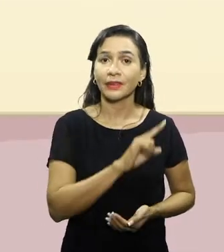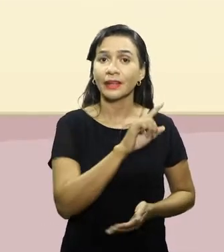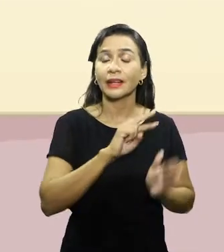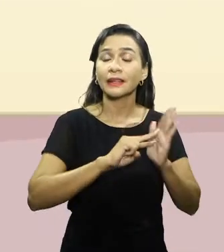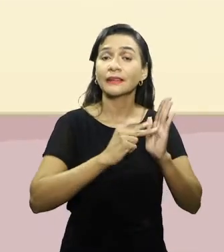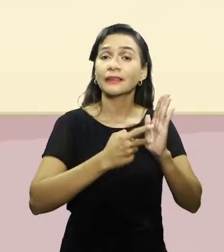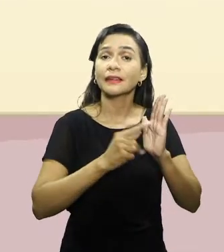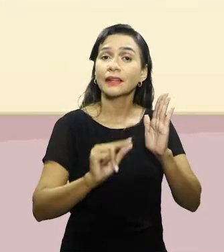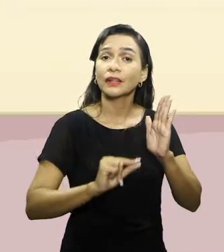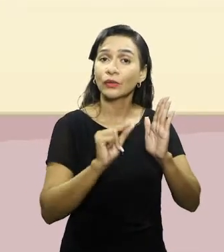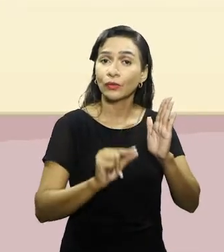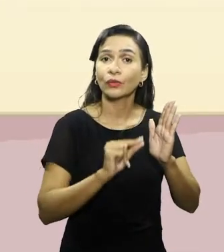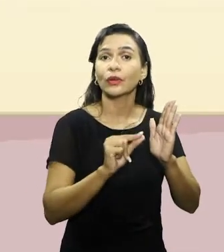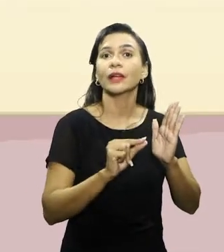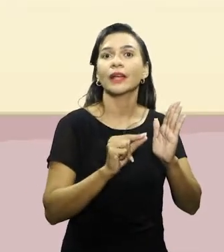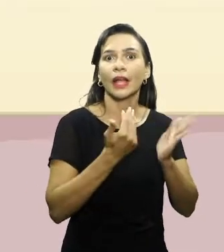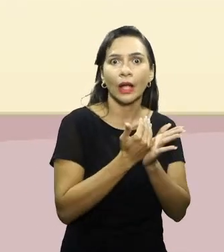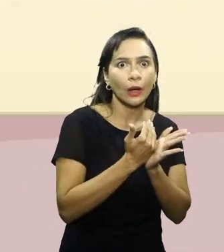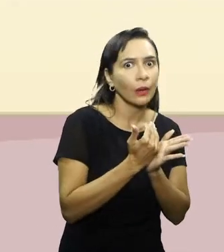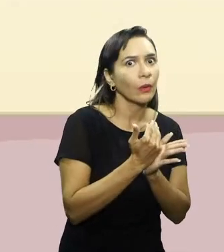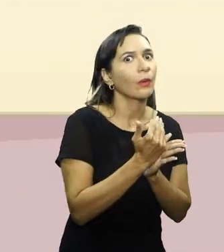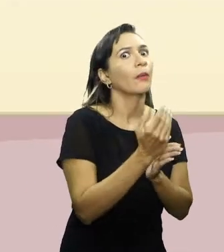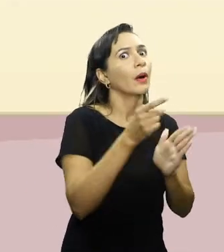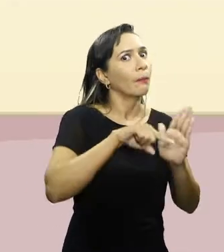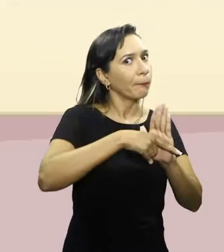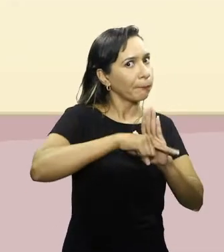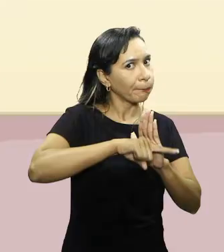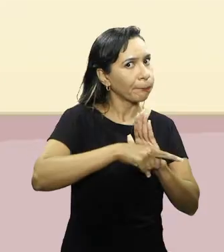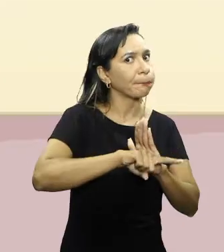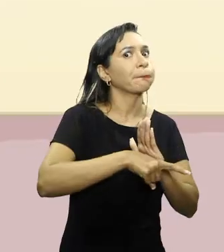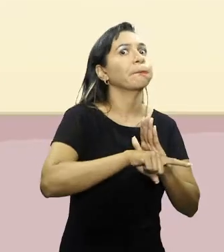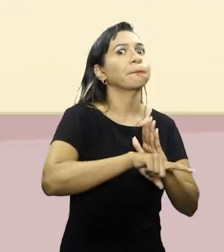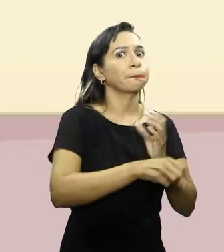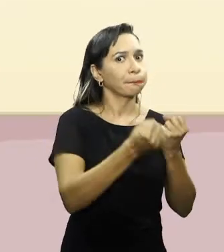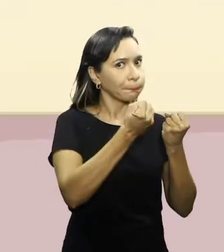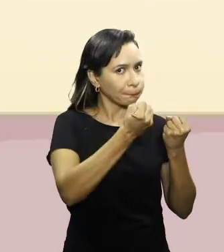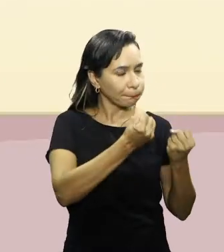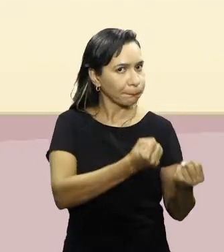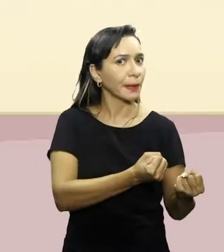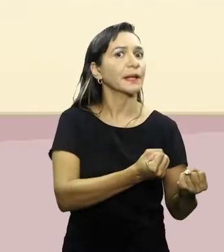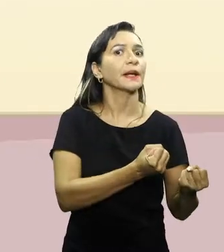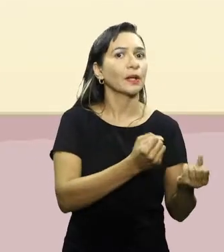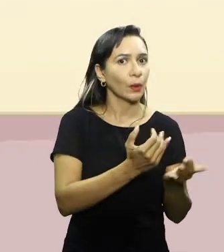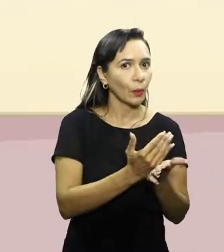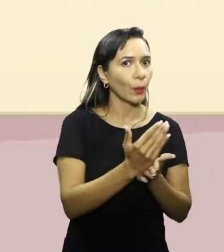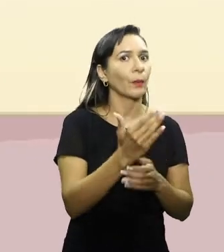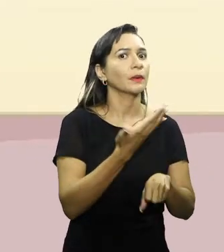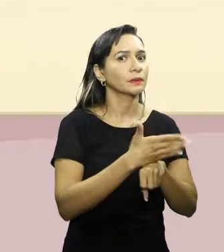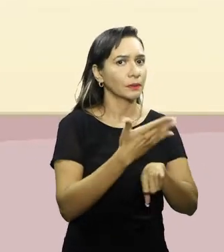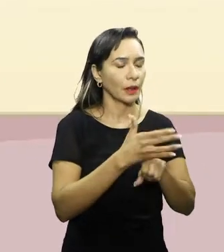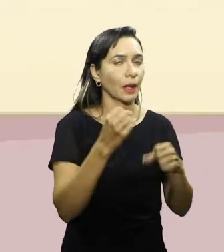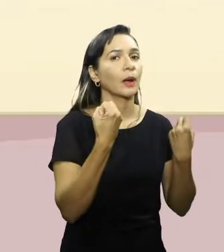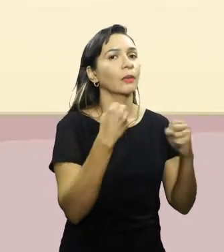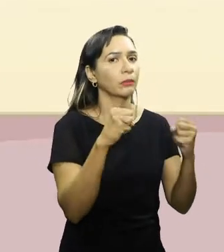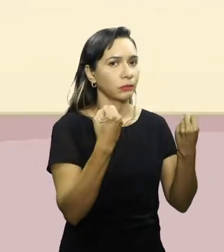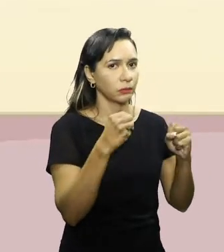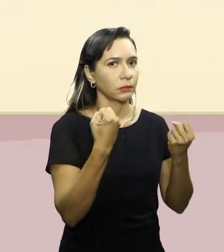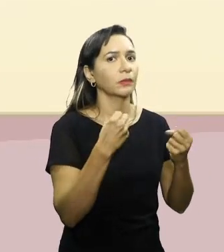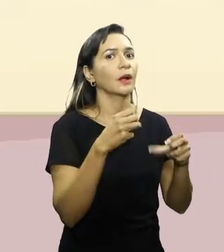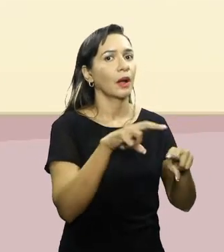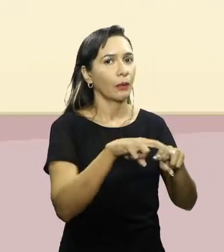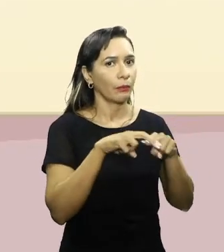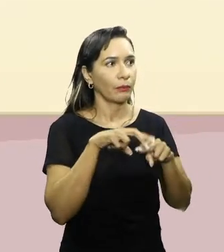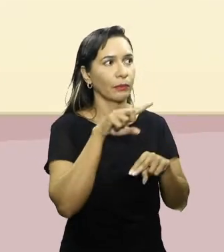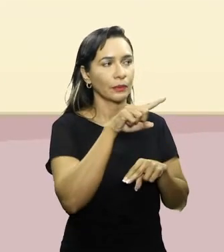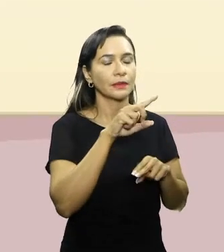apontando que aí a intensidade já está em um nível mais avançado, ou seja, a intensidade é difícil. Para esse perfil aí de intensidade, se